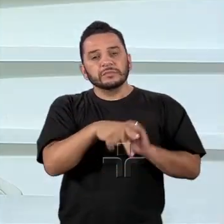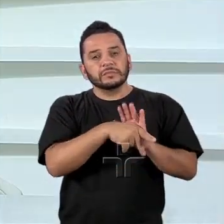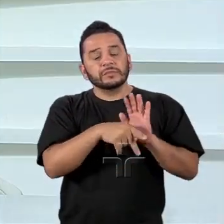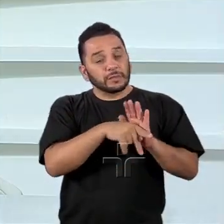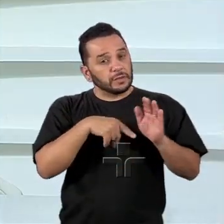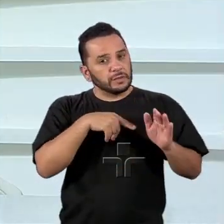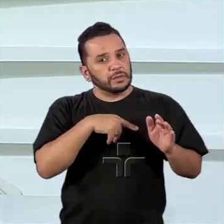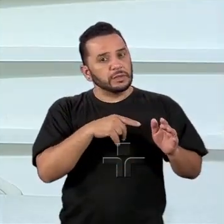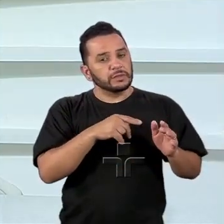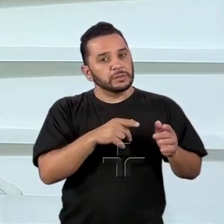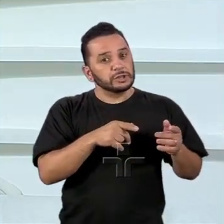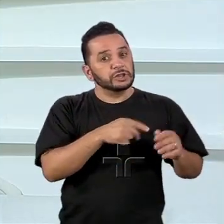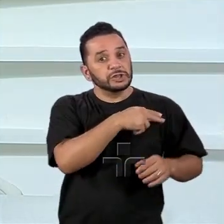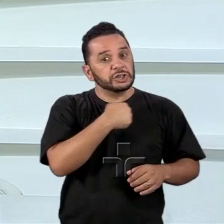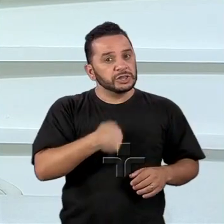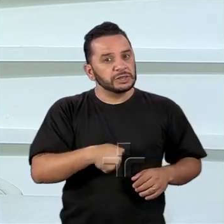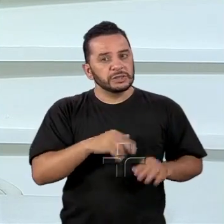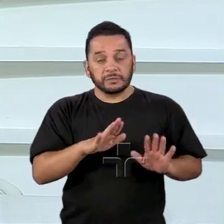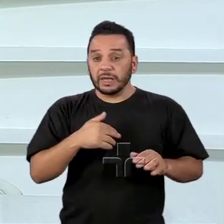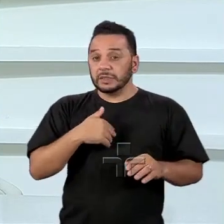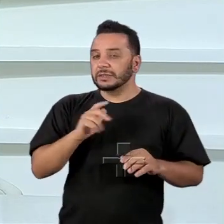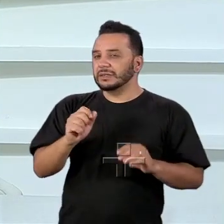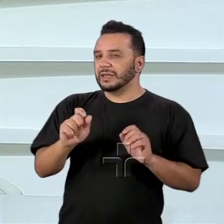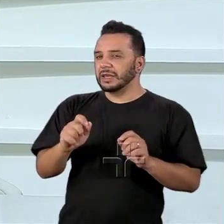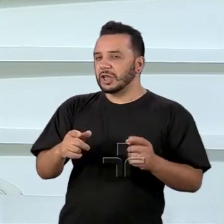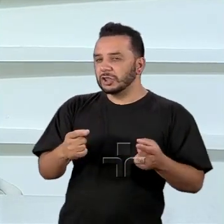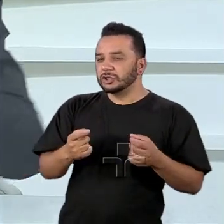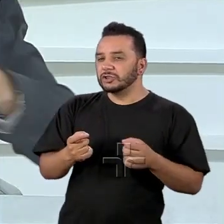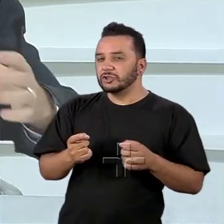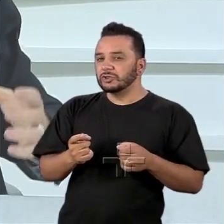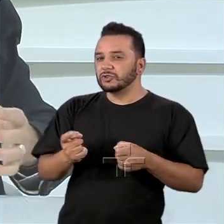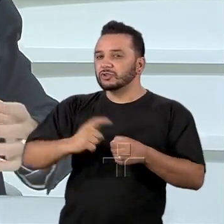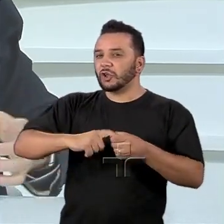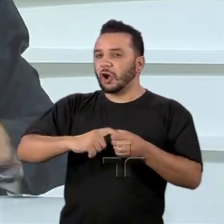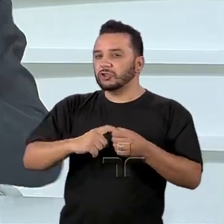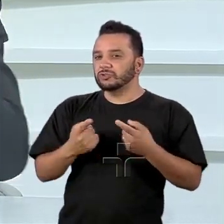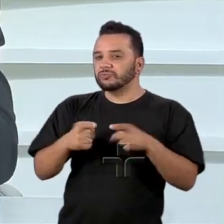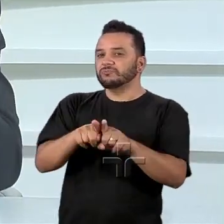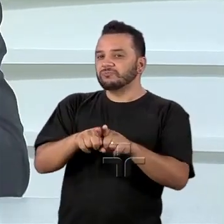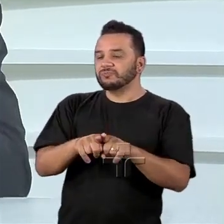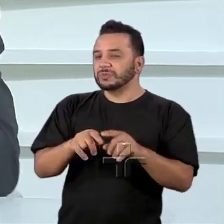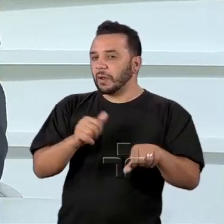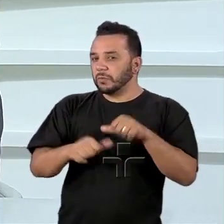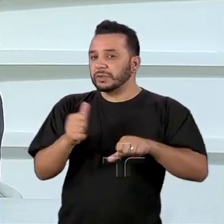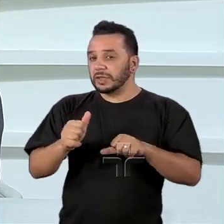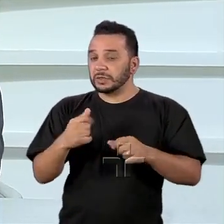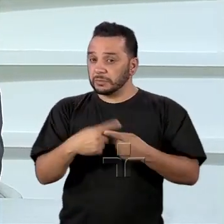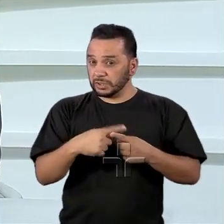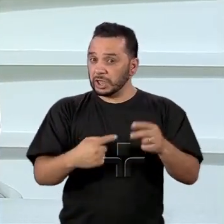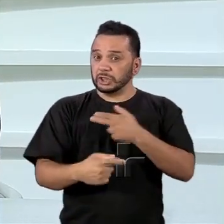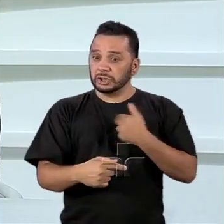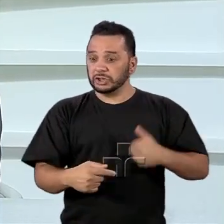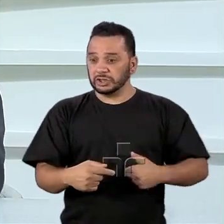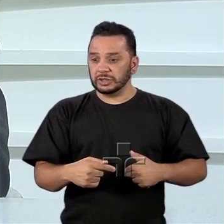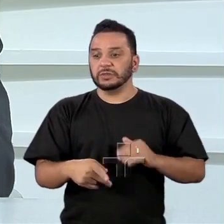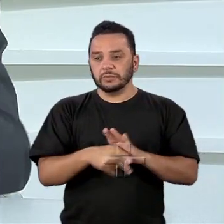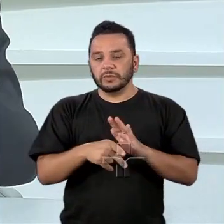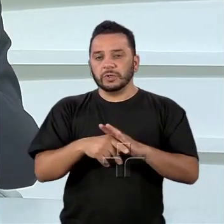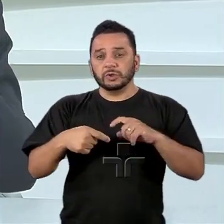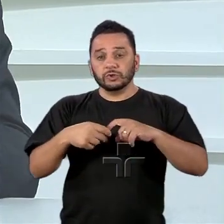Claro, mas essa ideia do sócio que está mudando, isso a gente tem que entender. a China cresceu porque era muito bom para ambos.